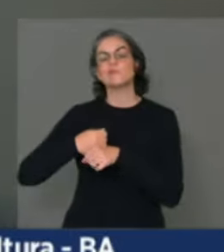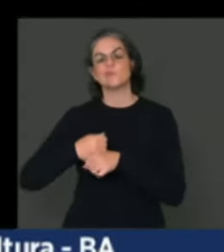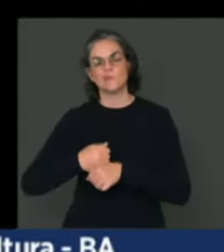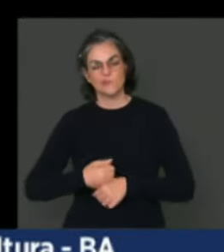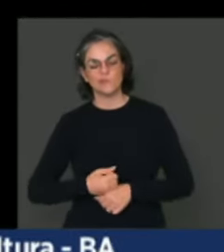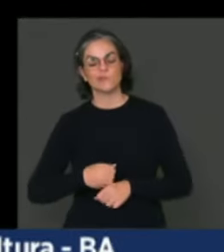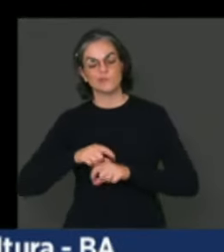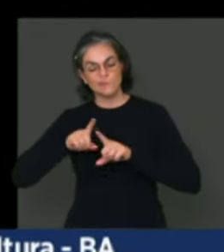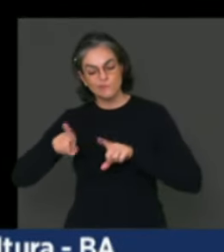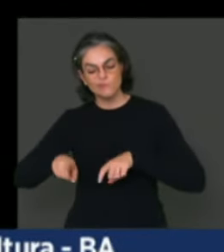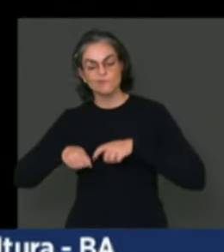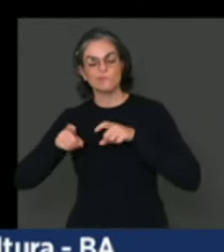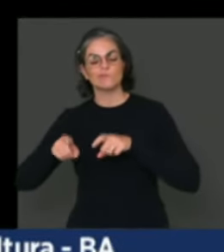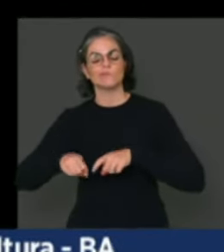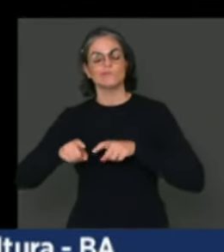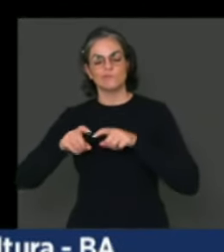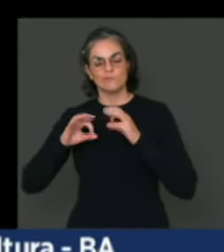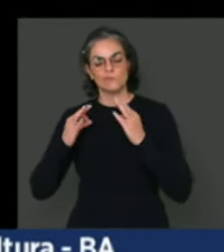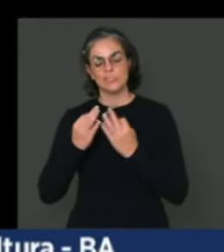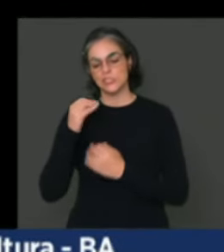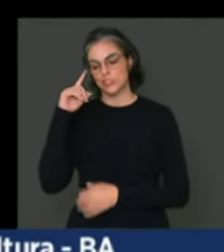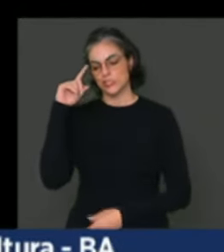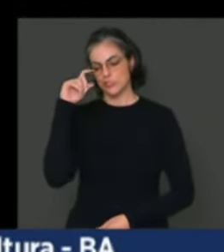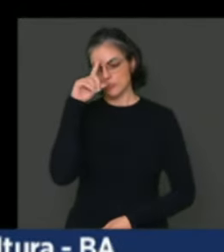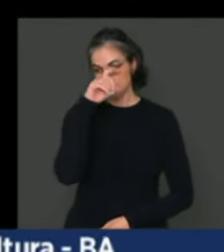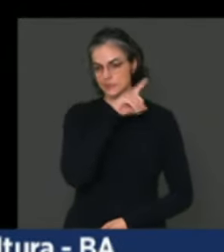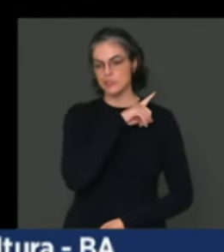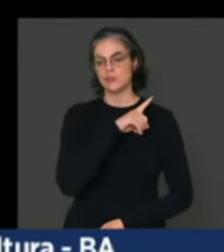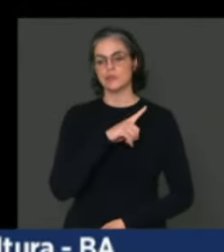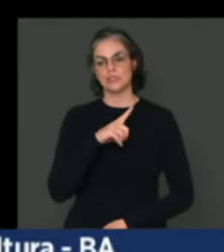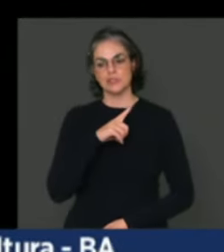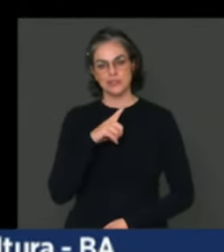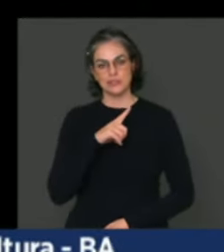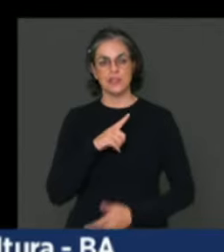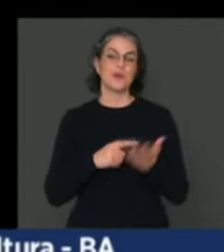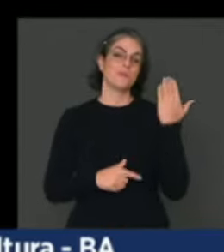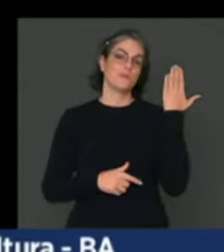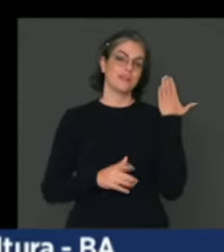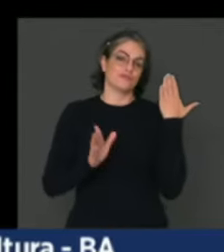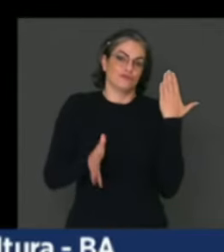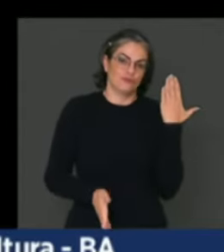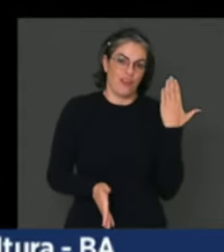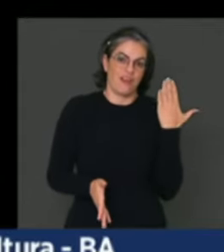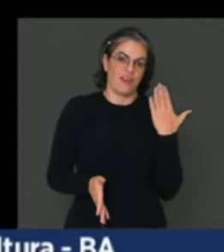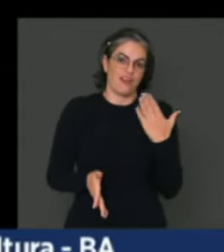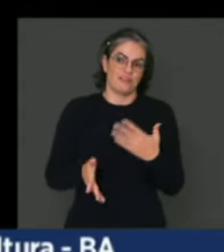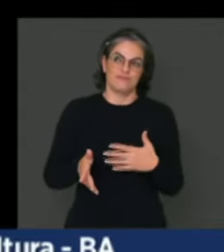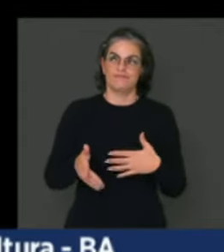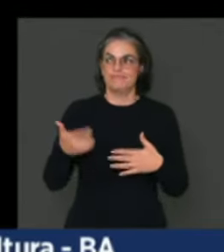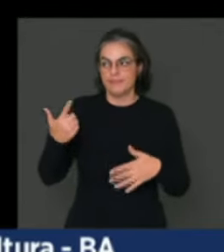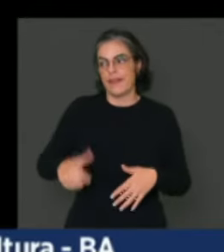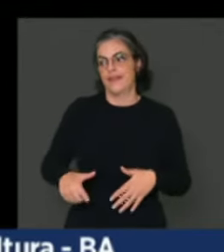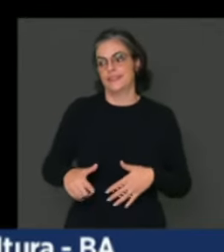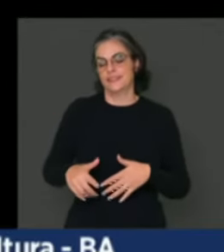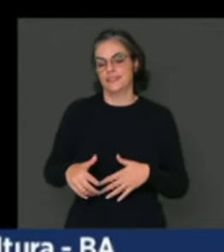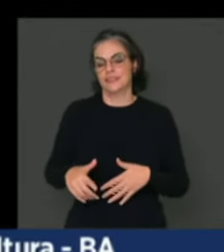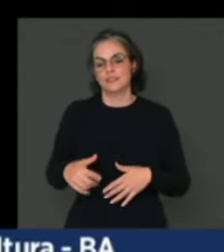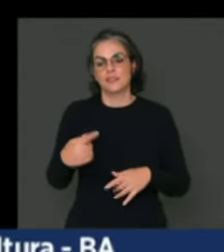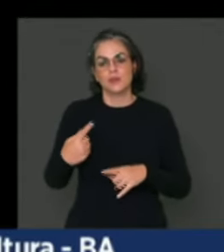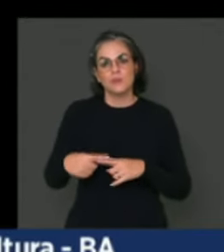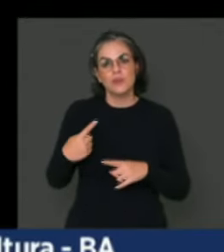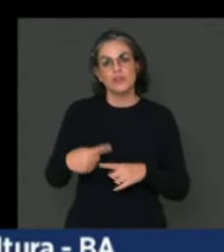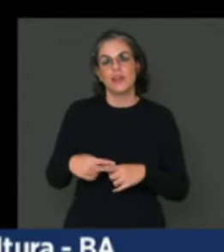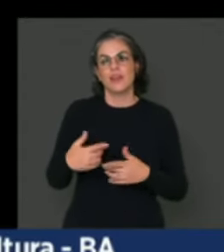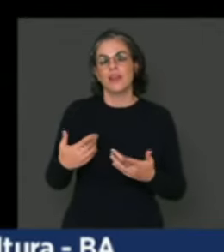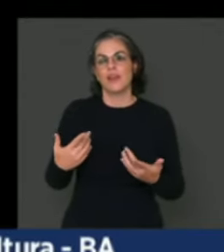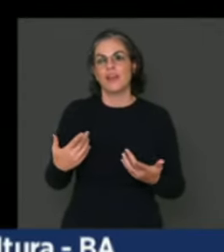diversas dificuldades, assim, além das pré-existentes, né? Pois assim, a gente vê que o negacionismo direcionado